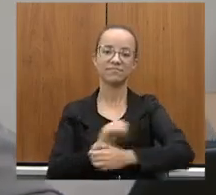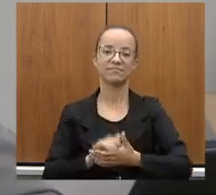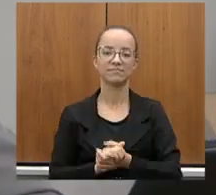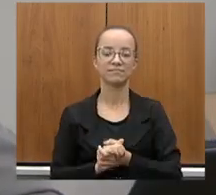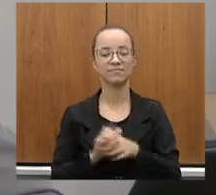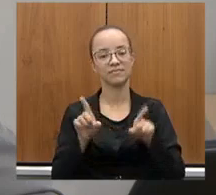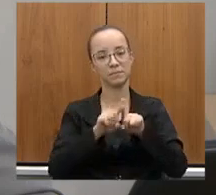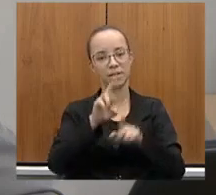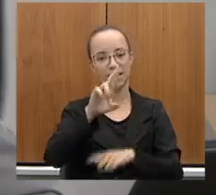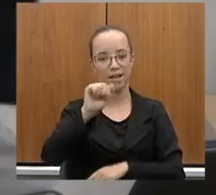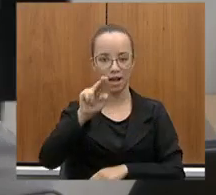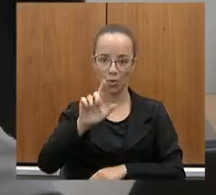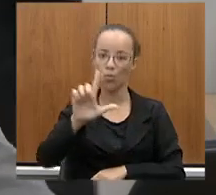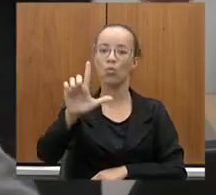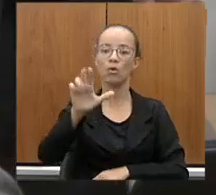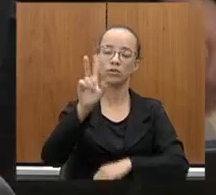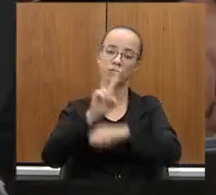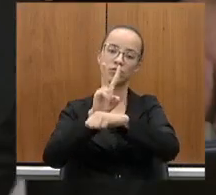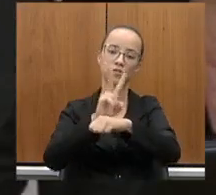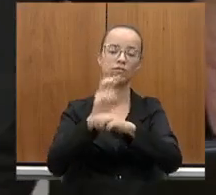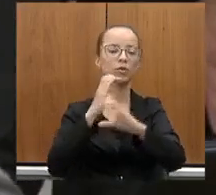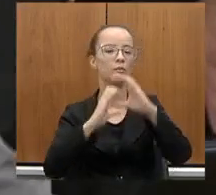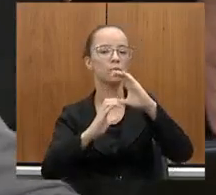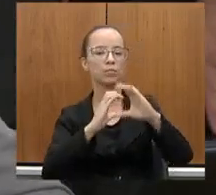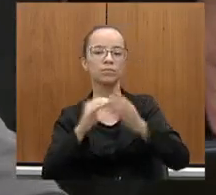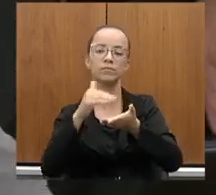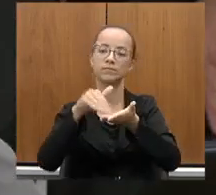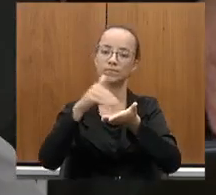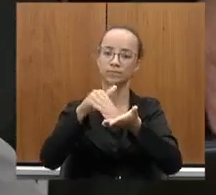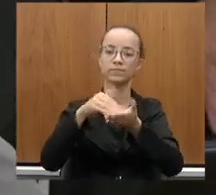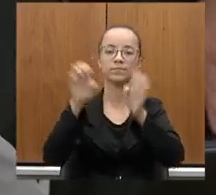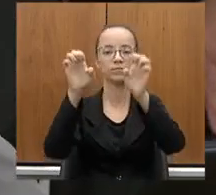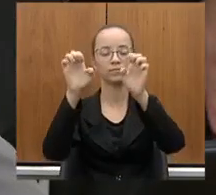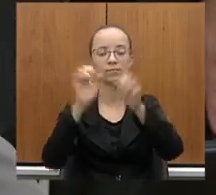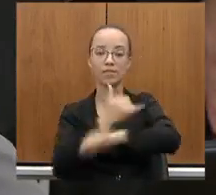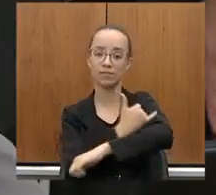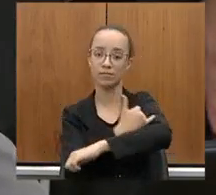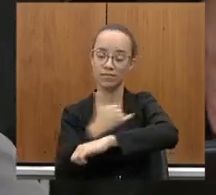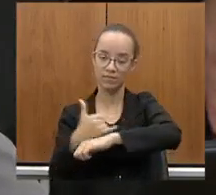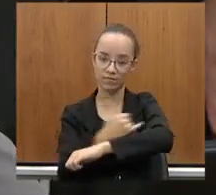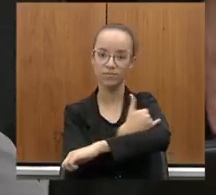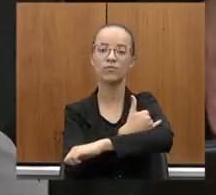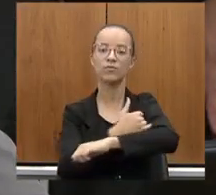Raul Mariano, chefe da Assessoria de Comunicação da Secretaria de Estado de Infraestrutura e Mobilidade.